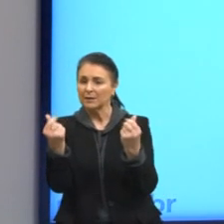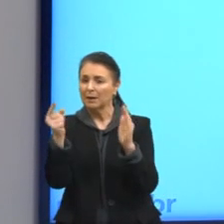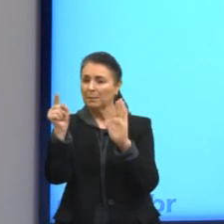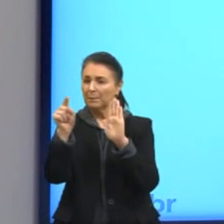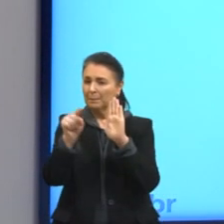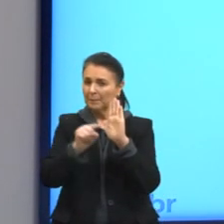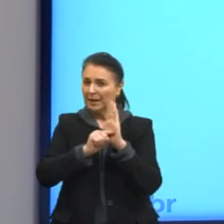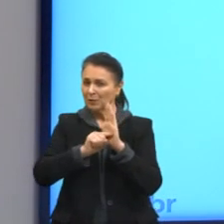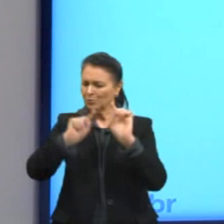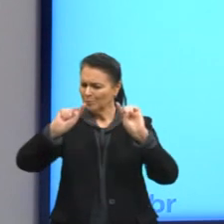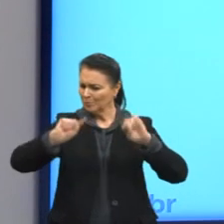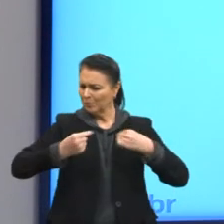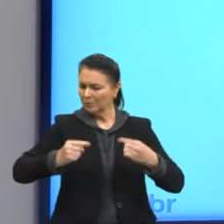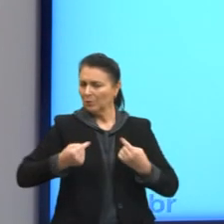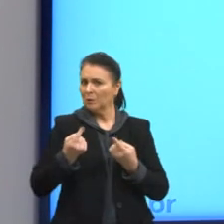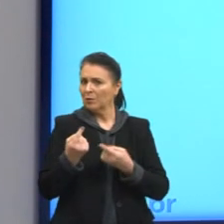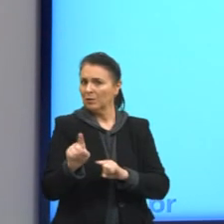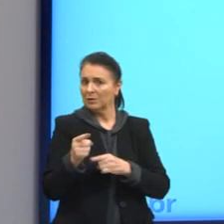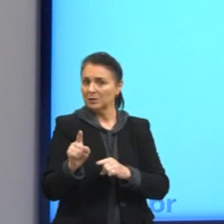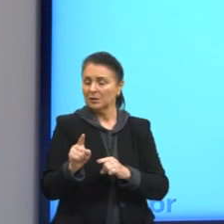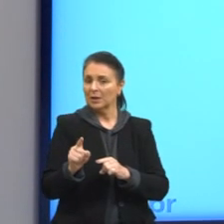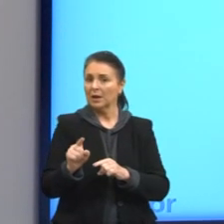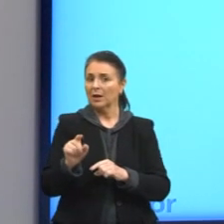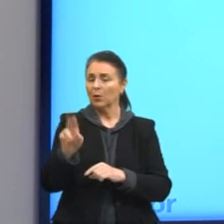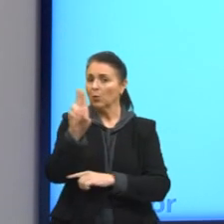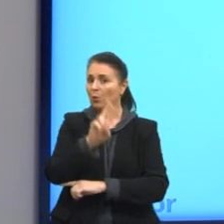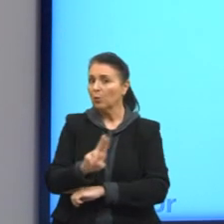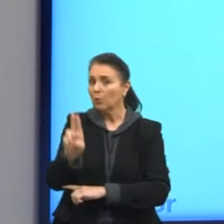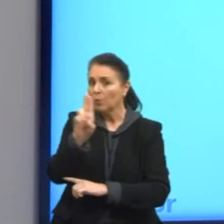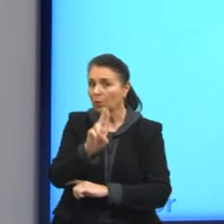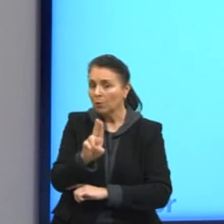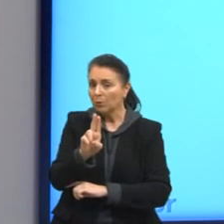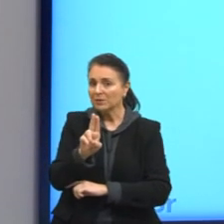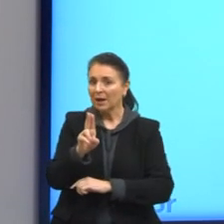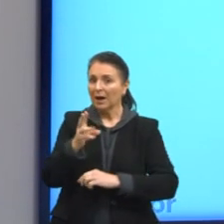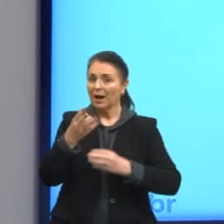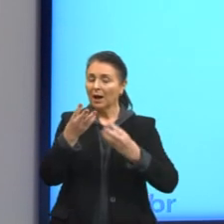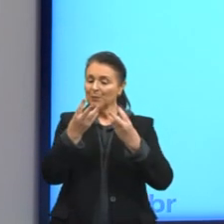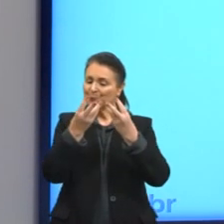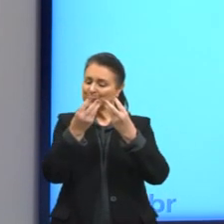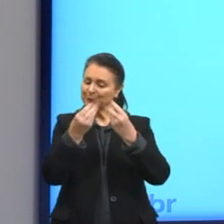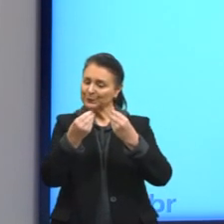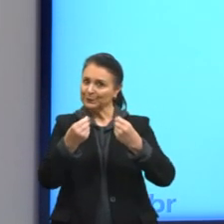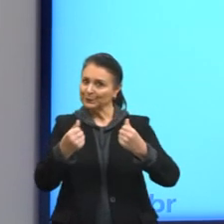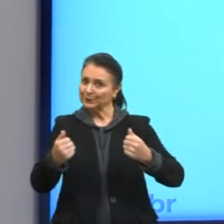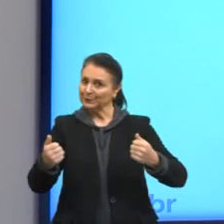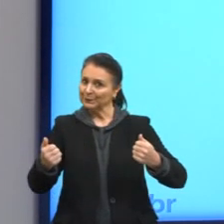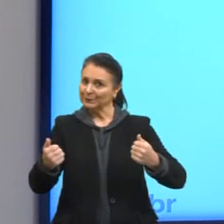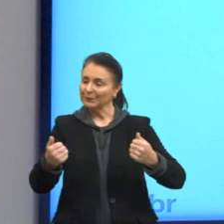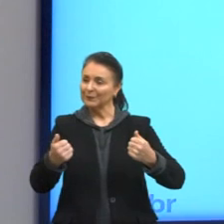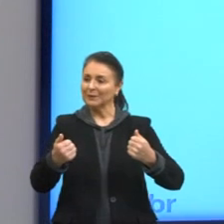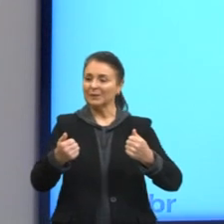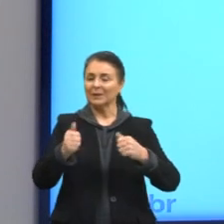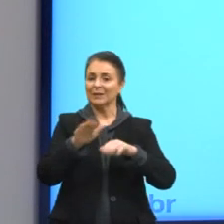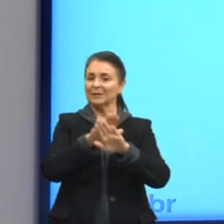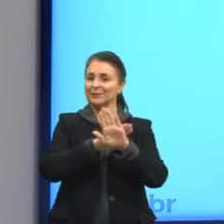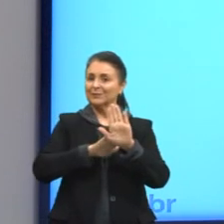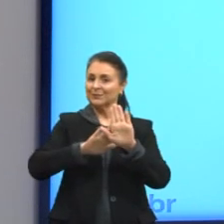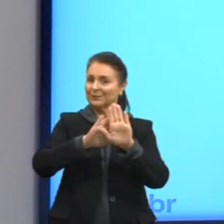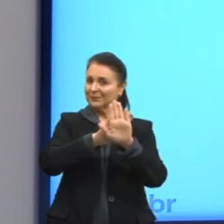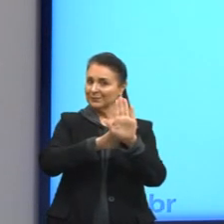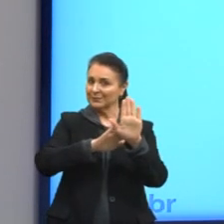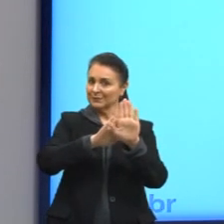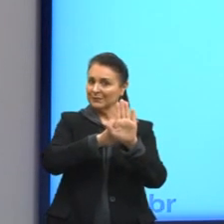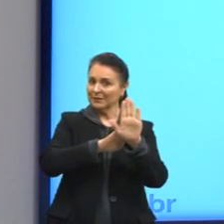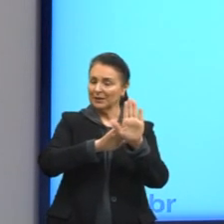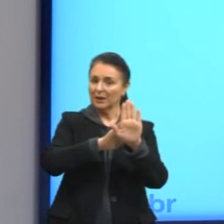é um recurso associado à polidez. Então, o eufemismo vai ser usado geralmente quando